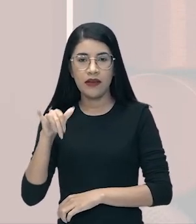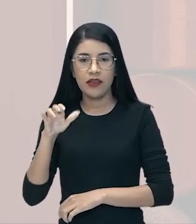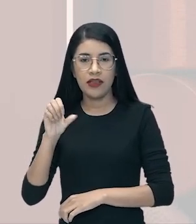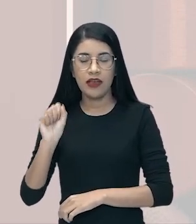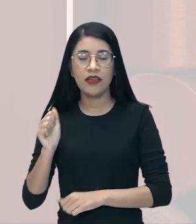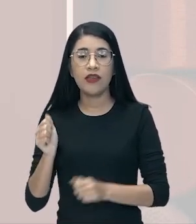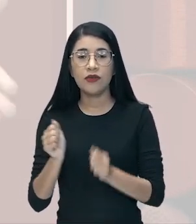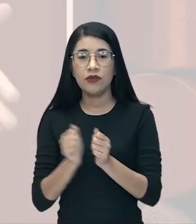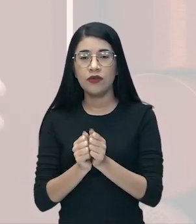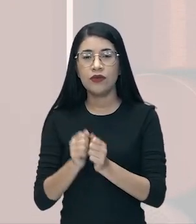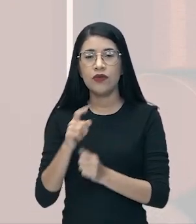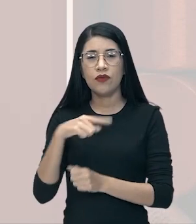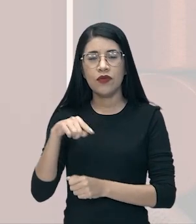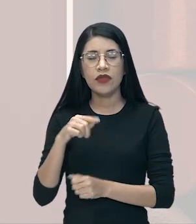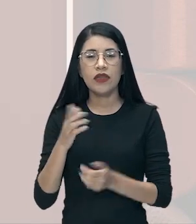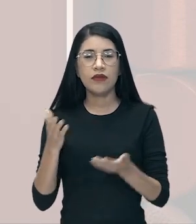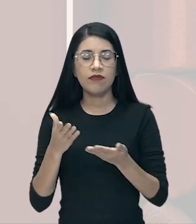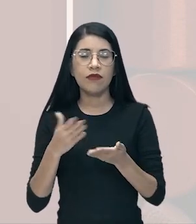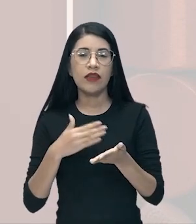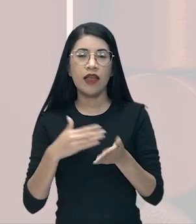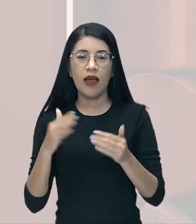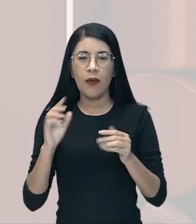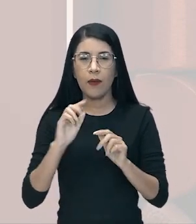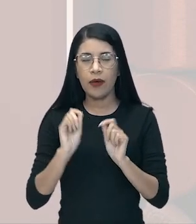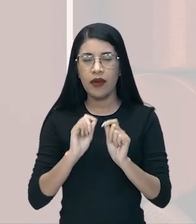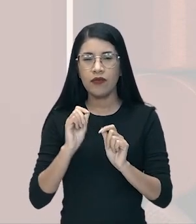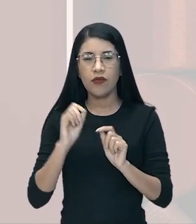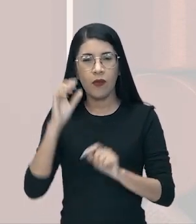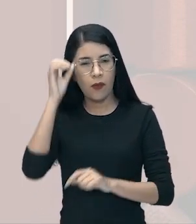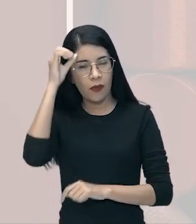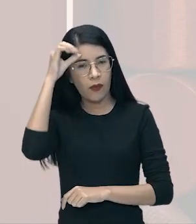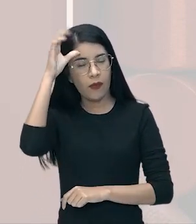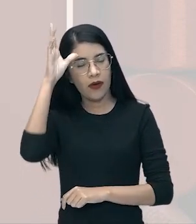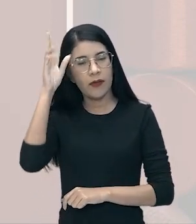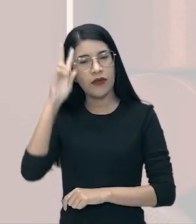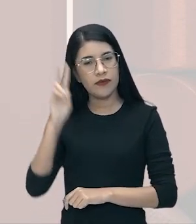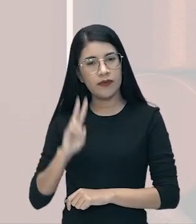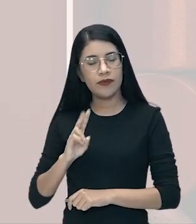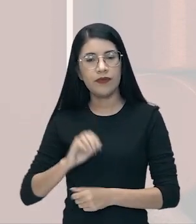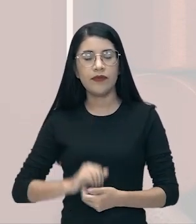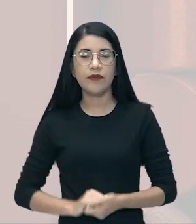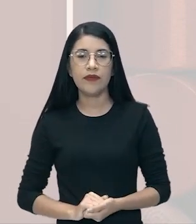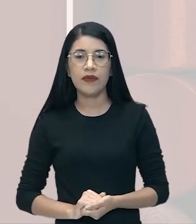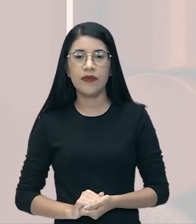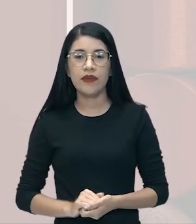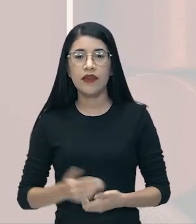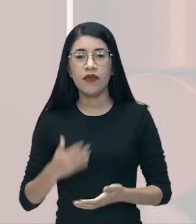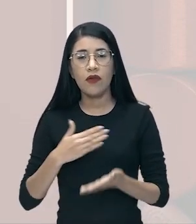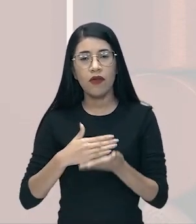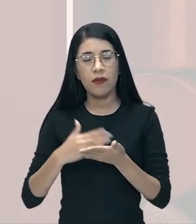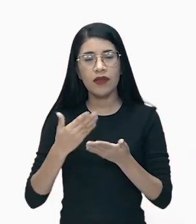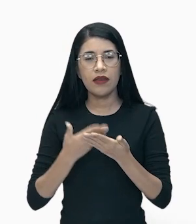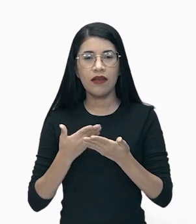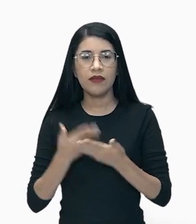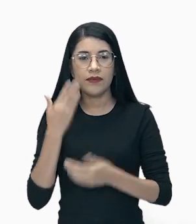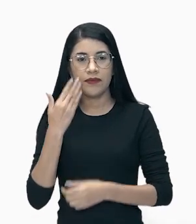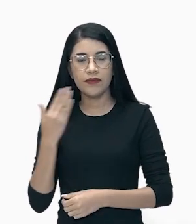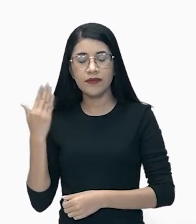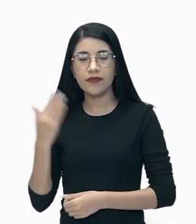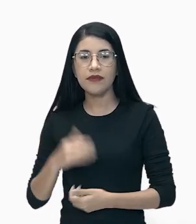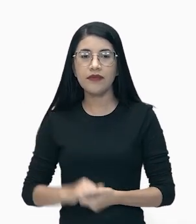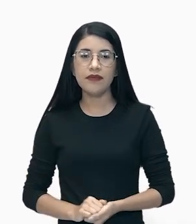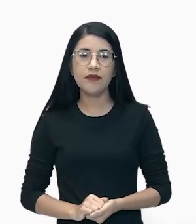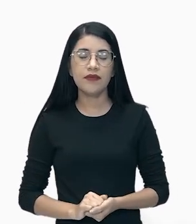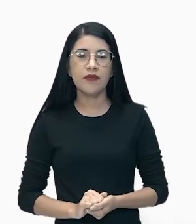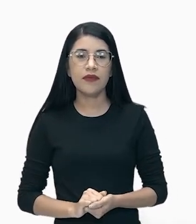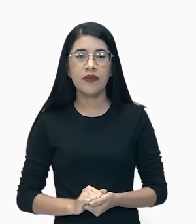o seu professor, o seu anfitrião, nessa nossa viagem magnífica pelo conhecimento da história. Então vamos a ela o tema de nossa aula. Vamos lá, gente.